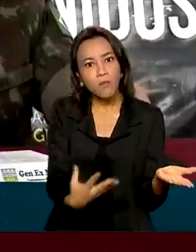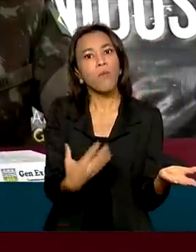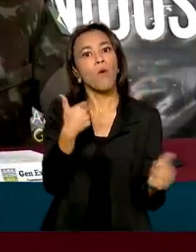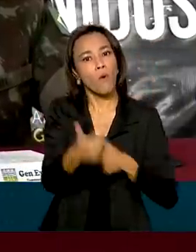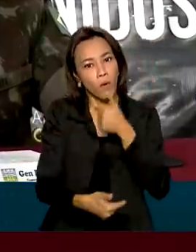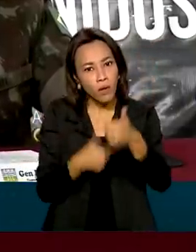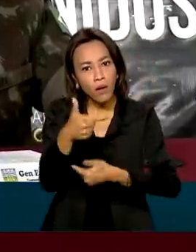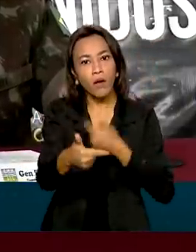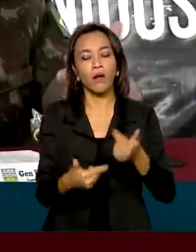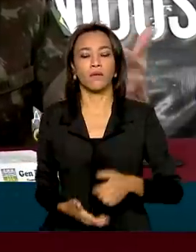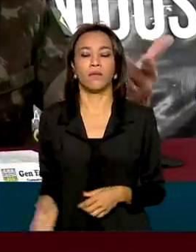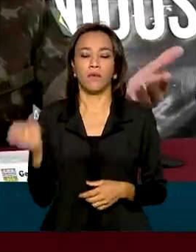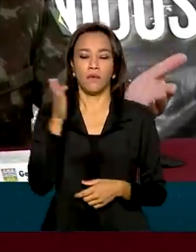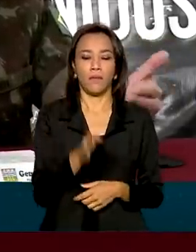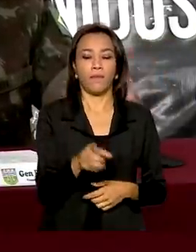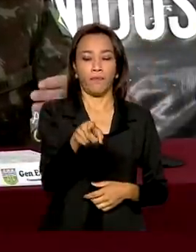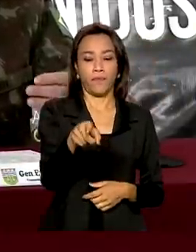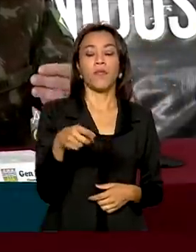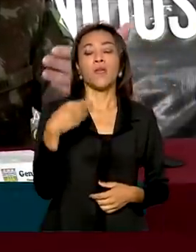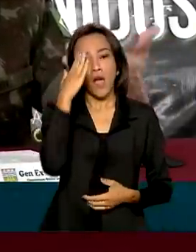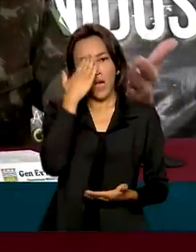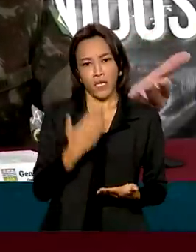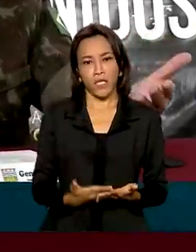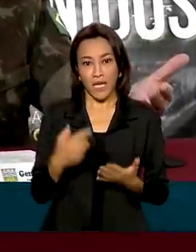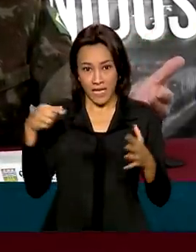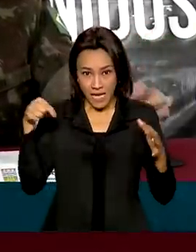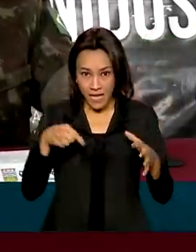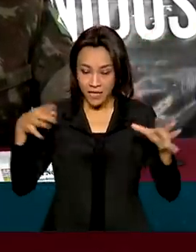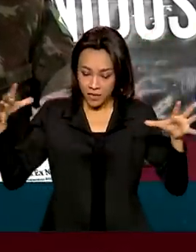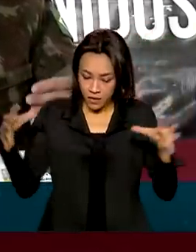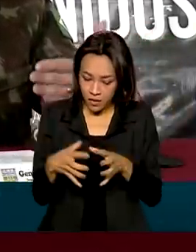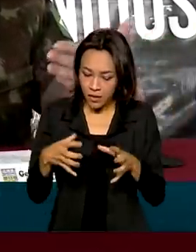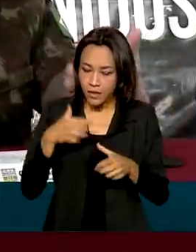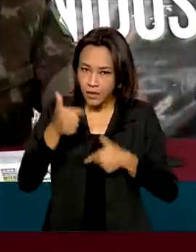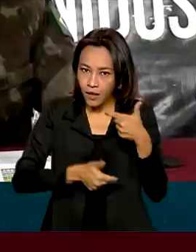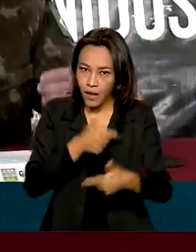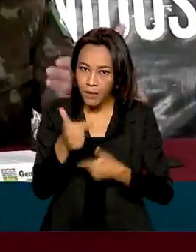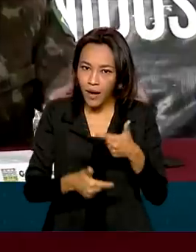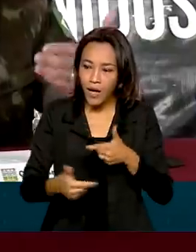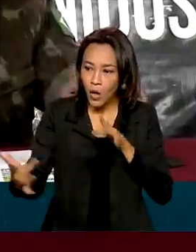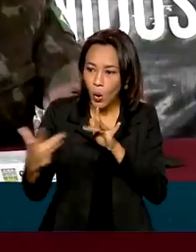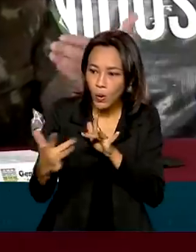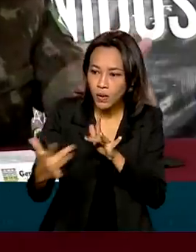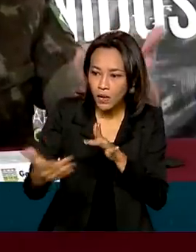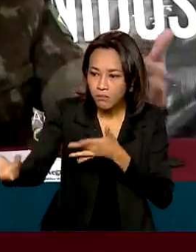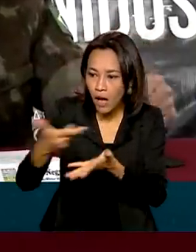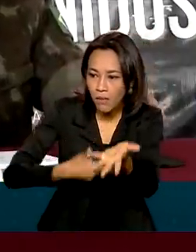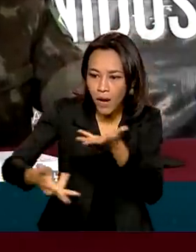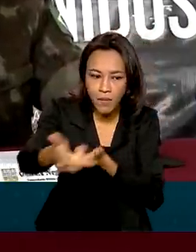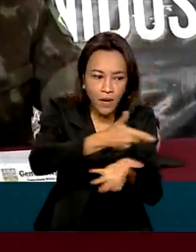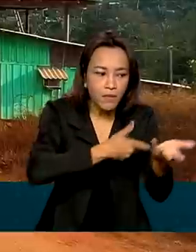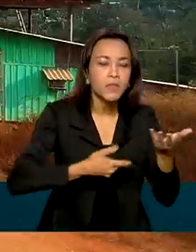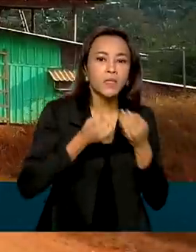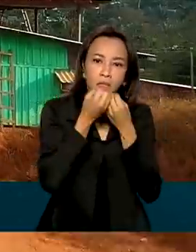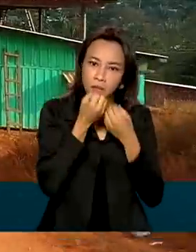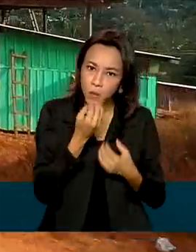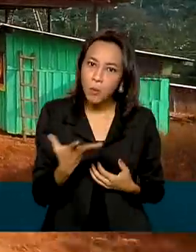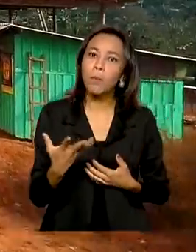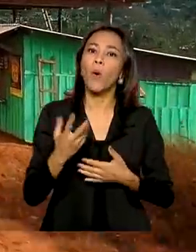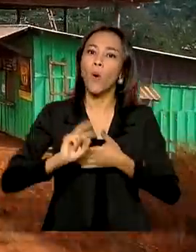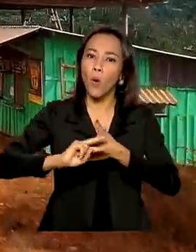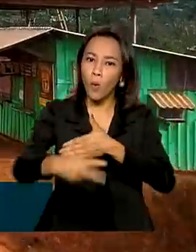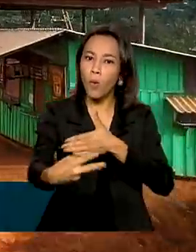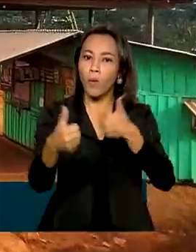Nós acreditamos que essa integração tem sido cada vez melhor e obtido cada vez melhores resultados. O